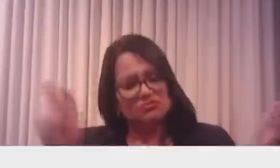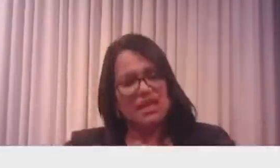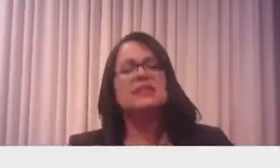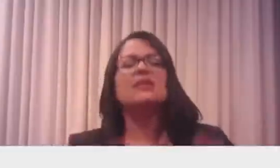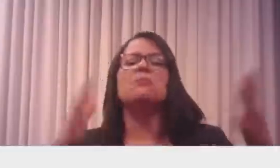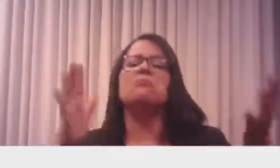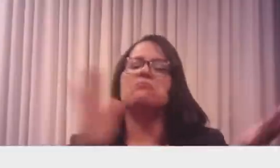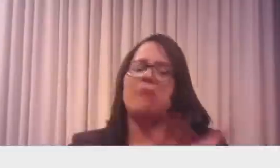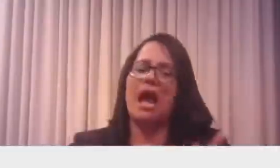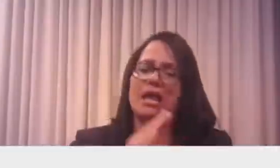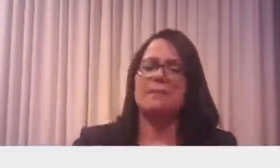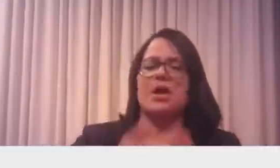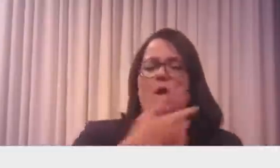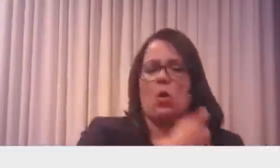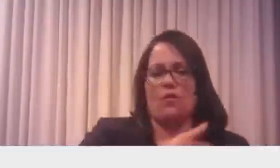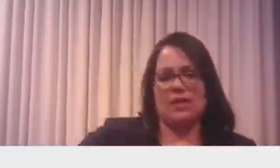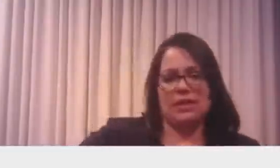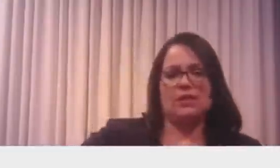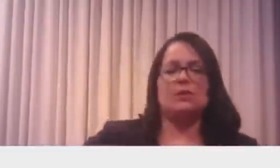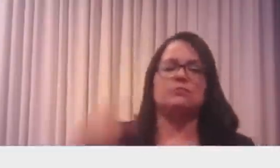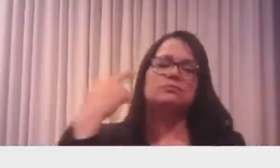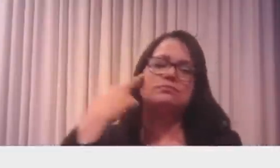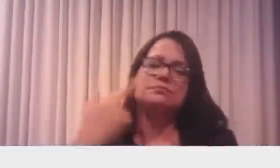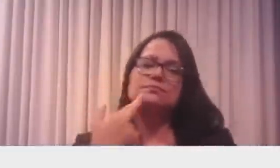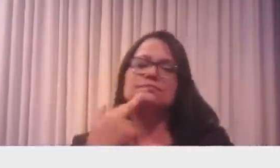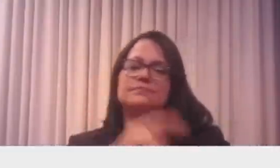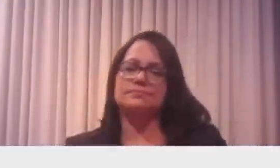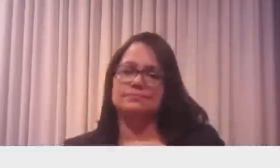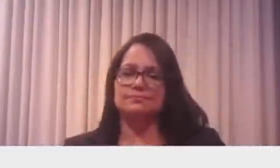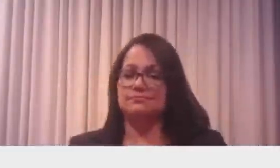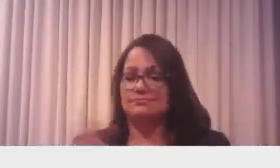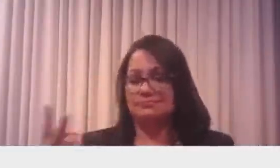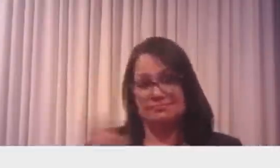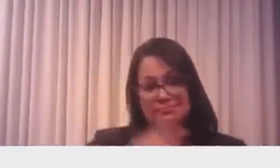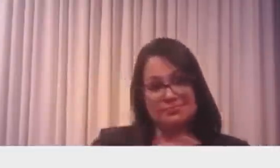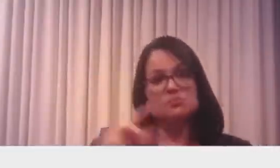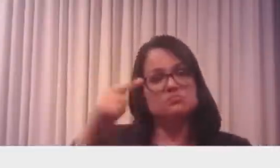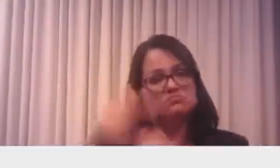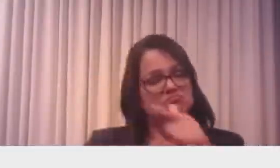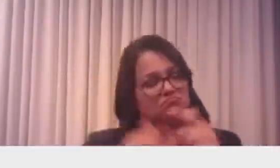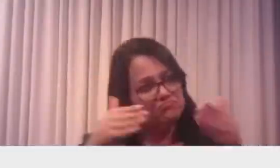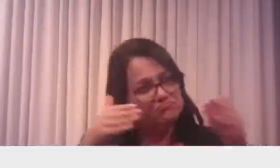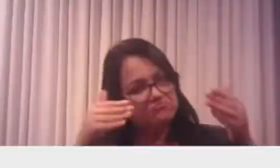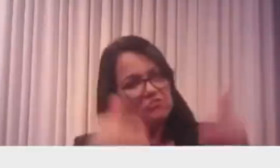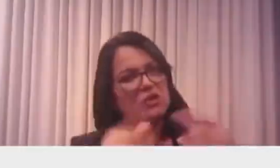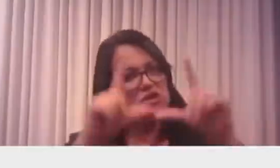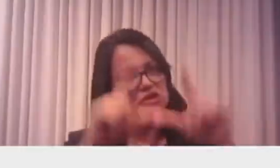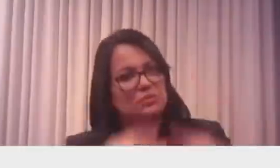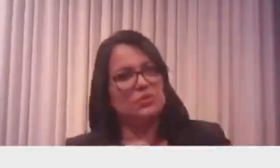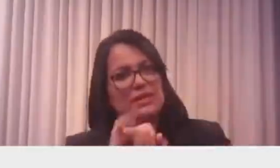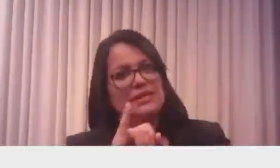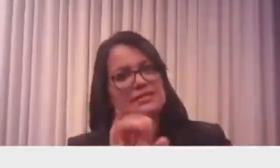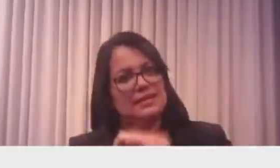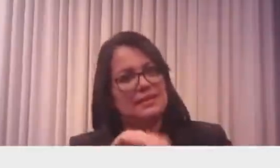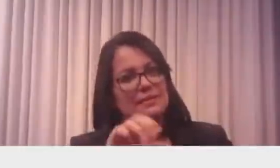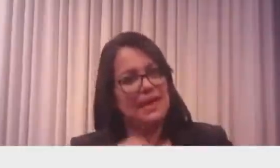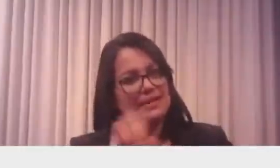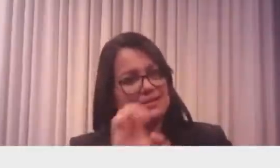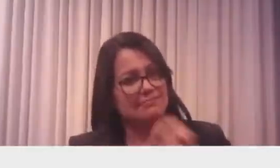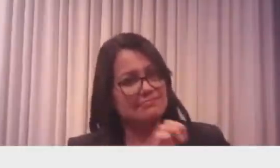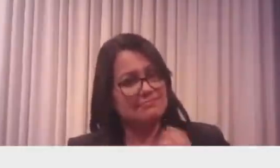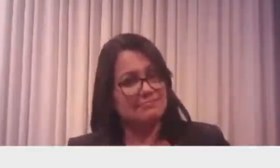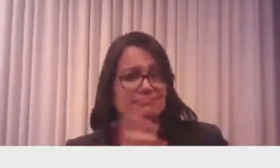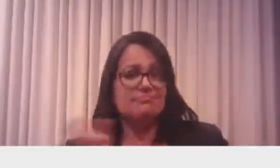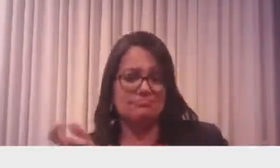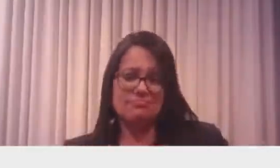aos governadores de Roraima e de Rondônia que estão trabalhando nesse sentido, demonstrando que dá pra diminuir o preço